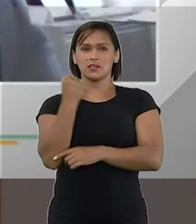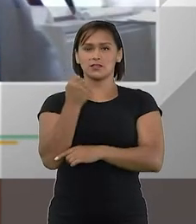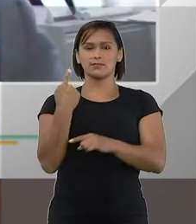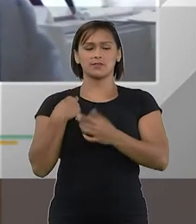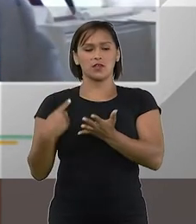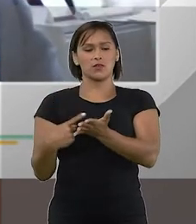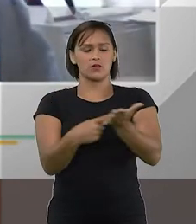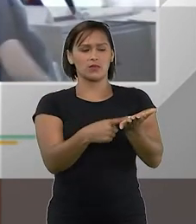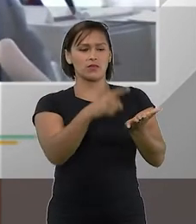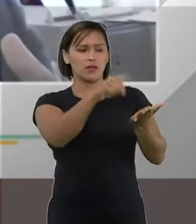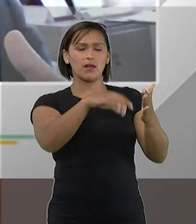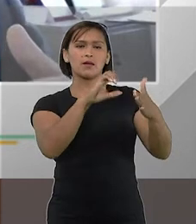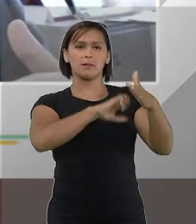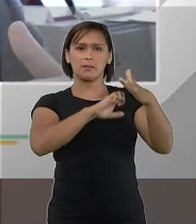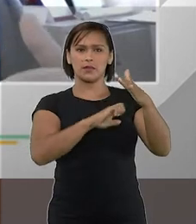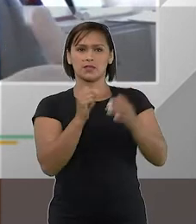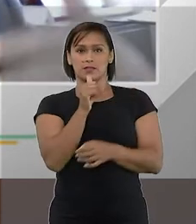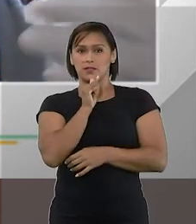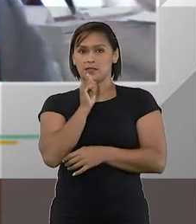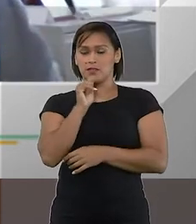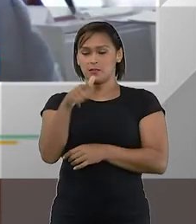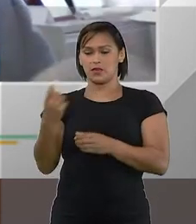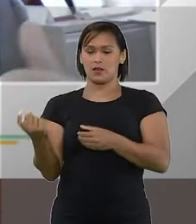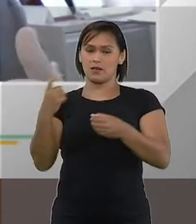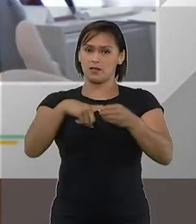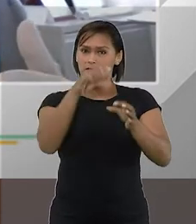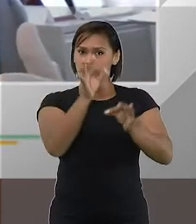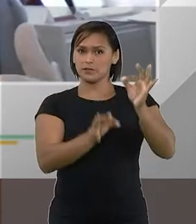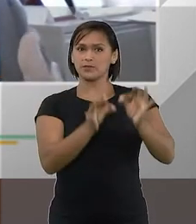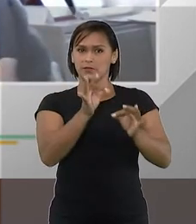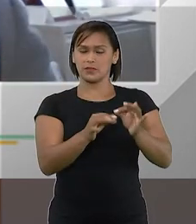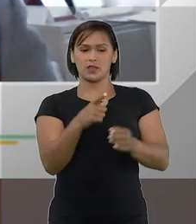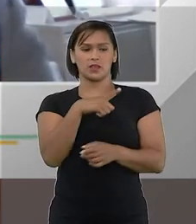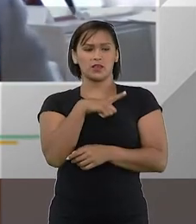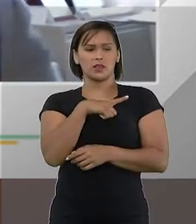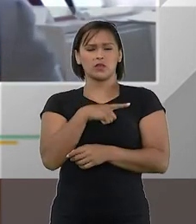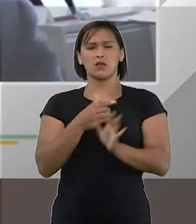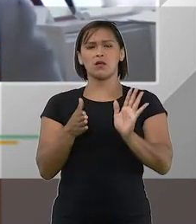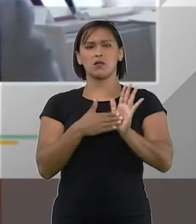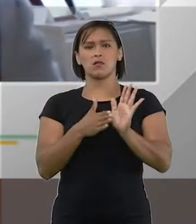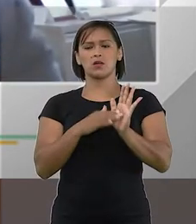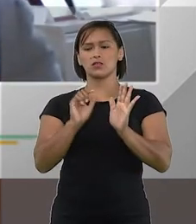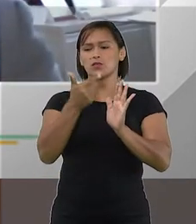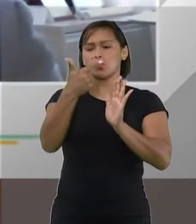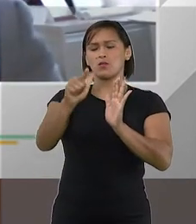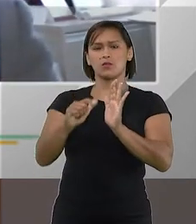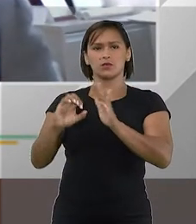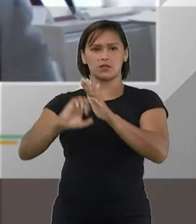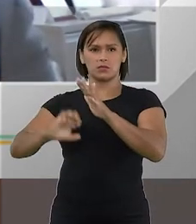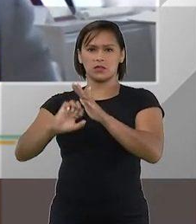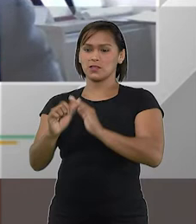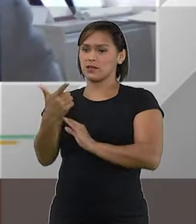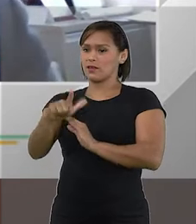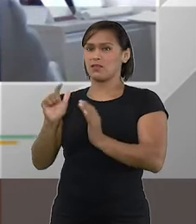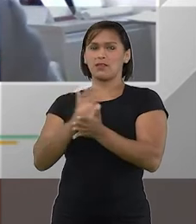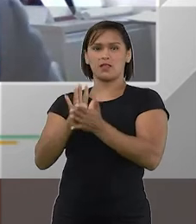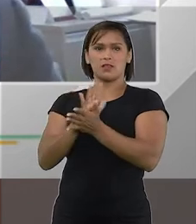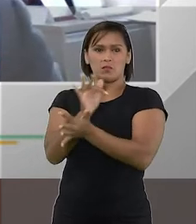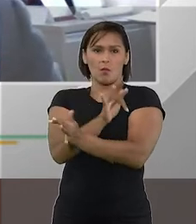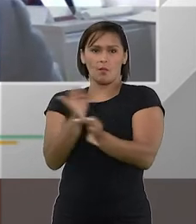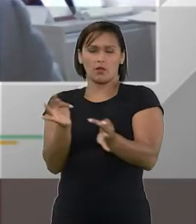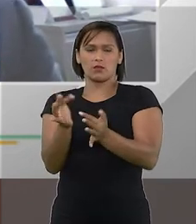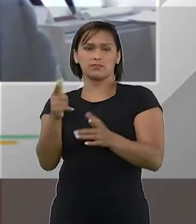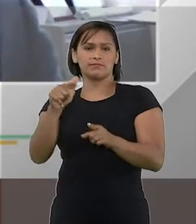se eu vou contratar aquela empresa e ela está em recuperação judicial e eu tenho uma proposta de uma outra empresa que não está em